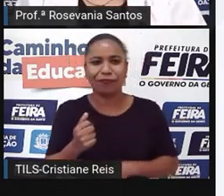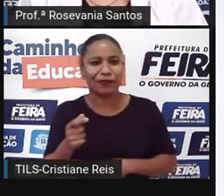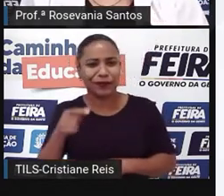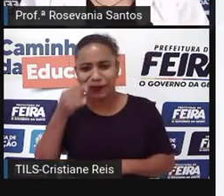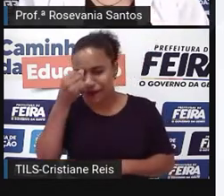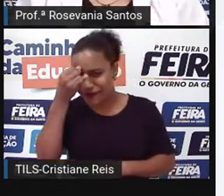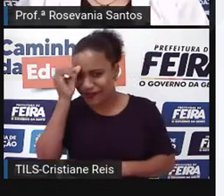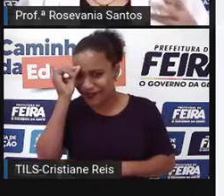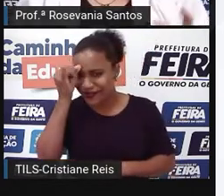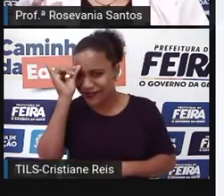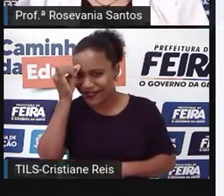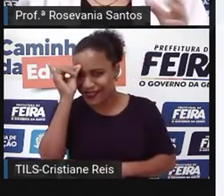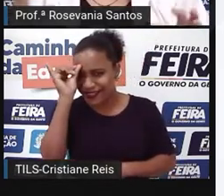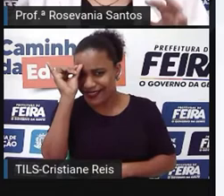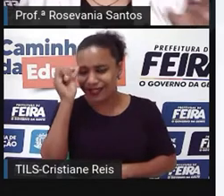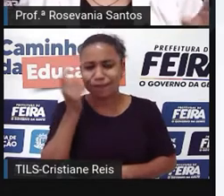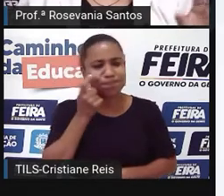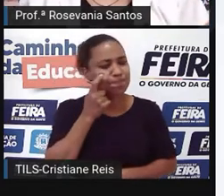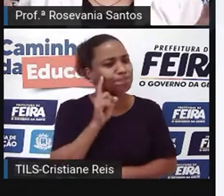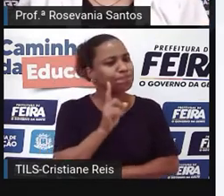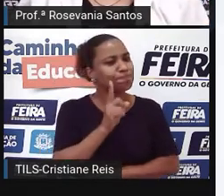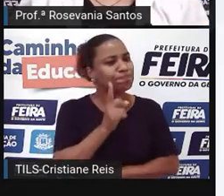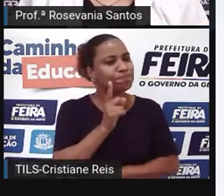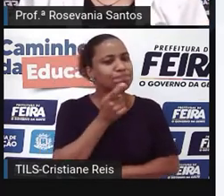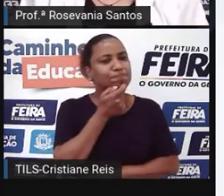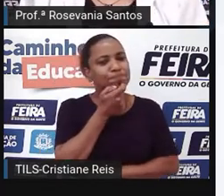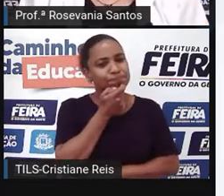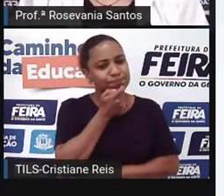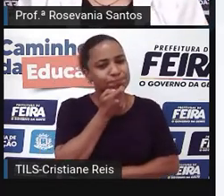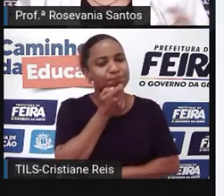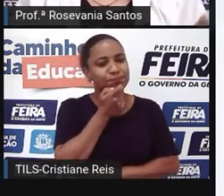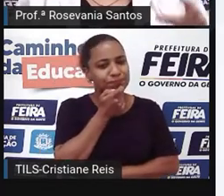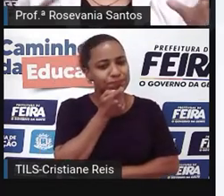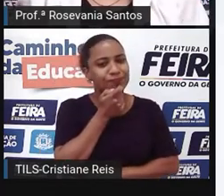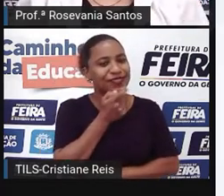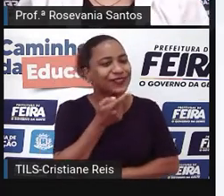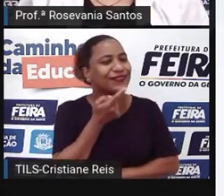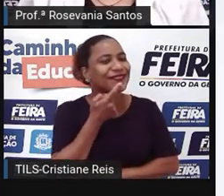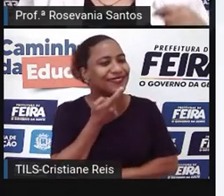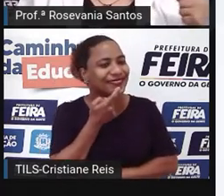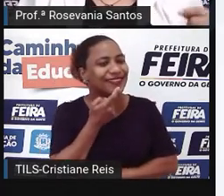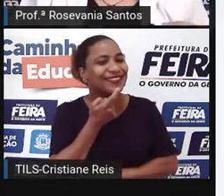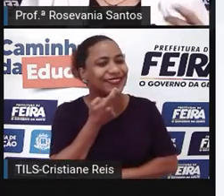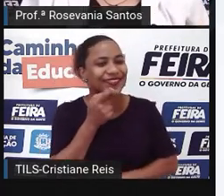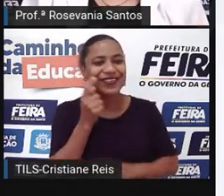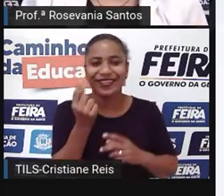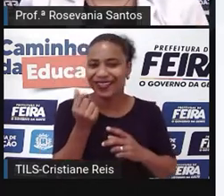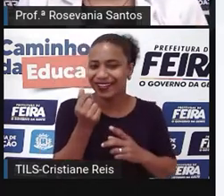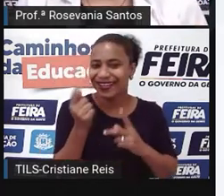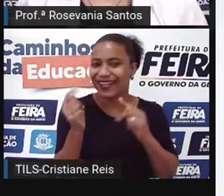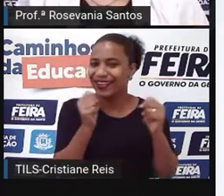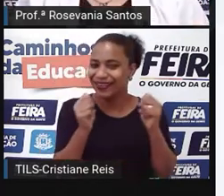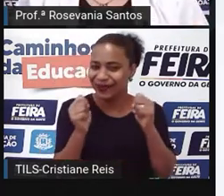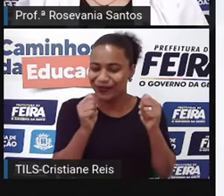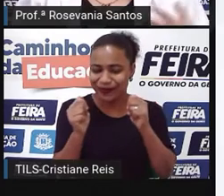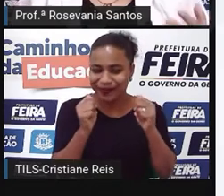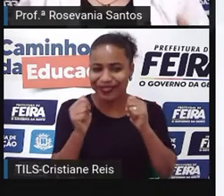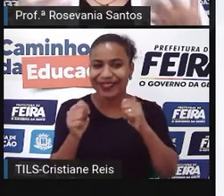ali, então já vai dando a entender, assim, que a gente está falando, né? Sobre a economia.